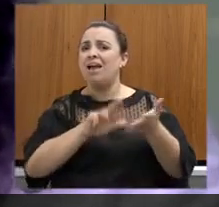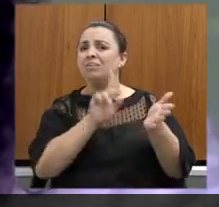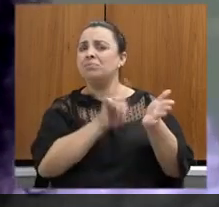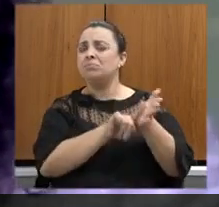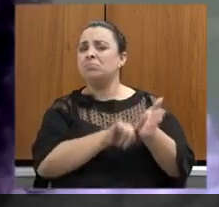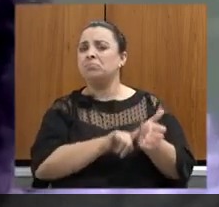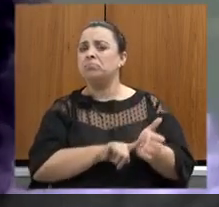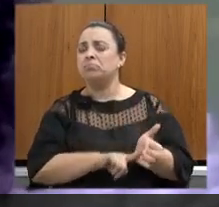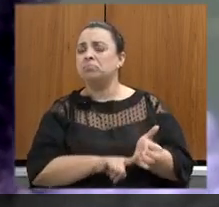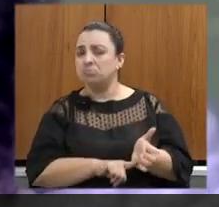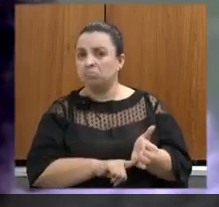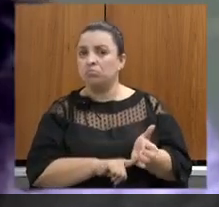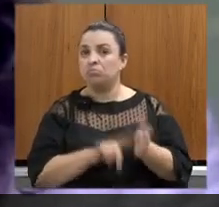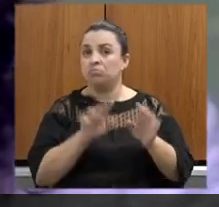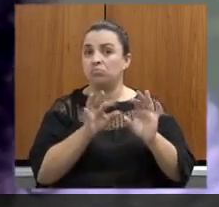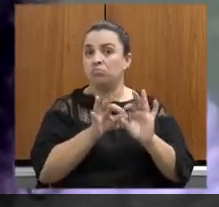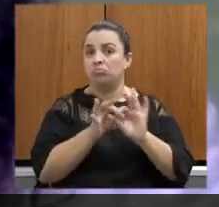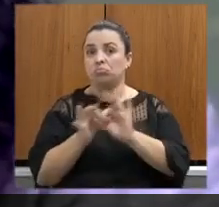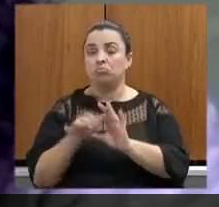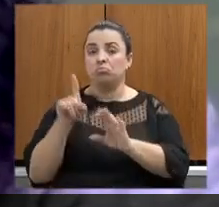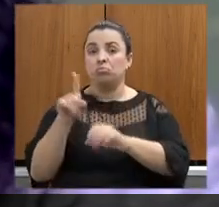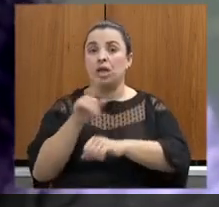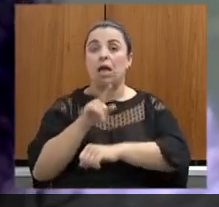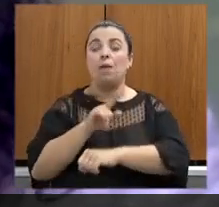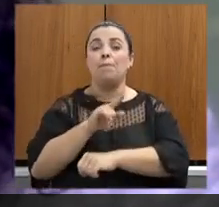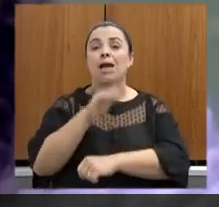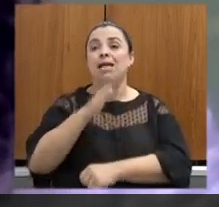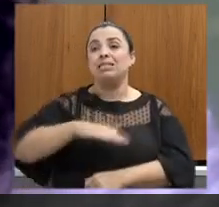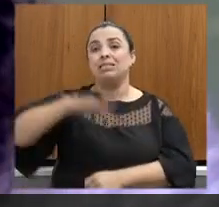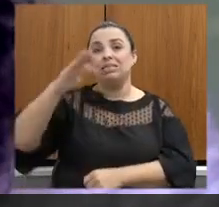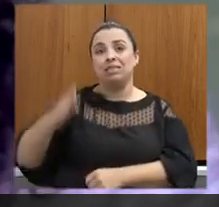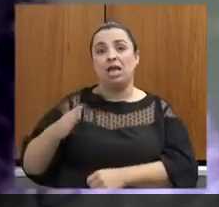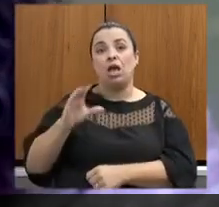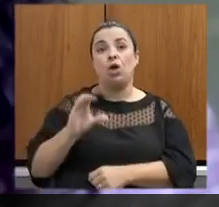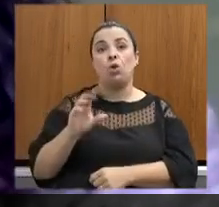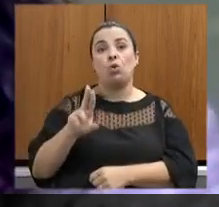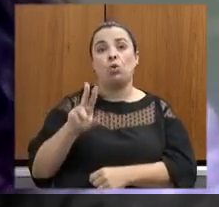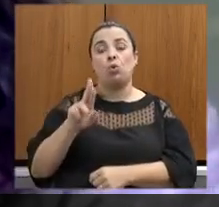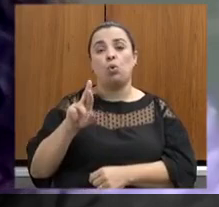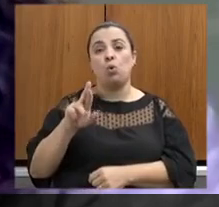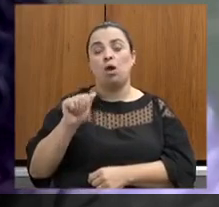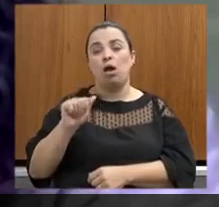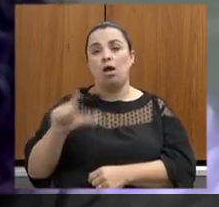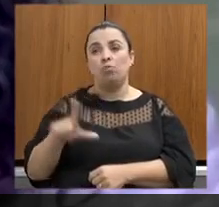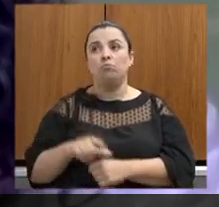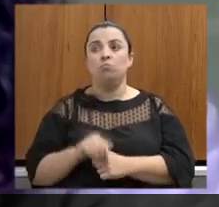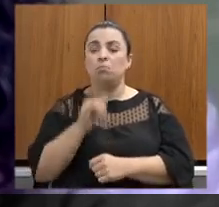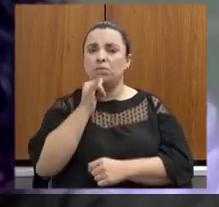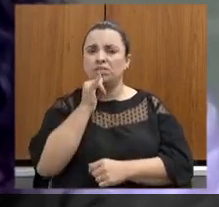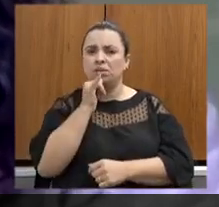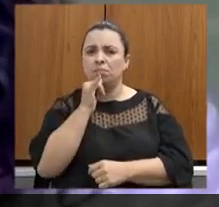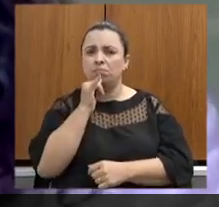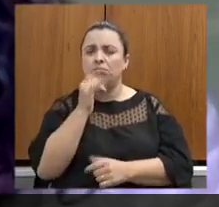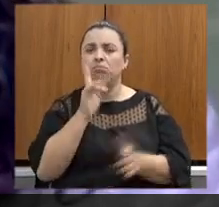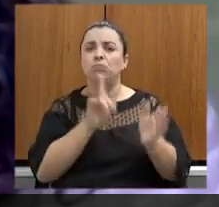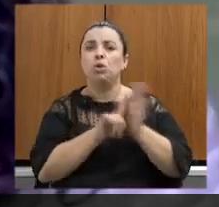questões relativas a Serra do Curral poderia perguntar aqui por exemplo o que o Copan